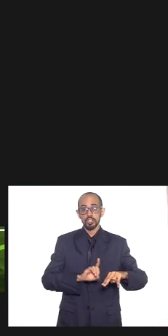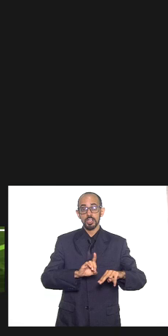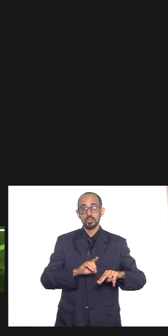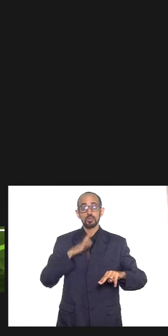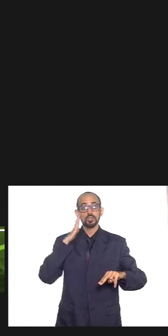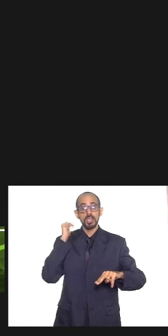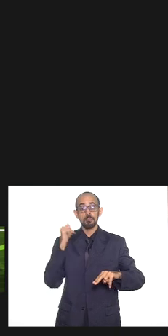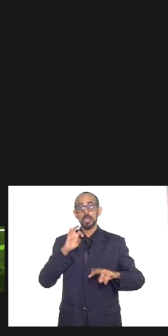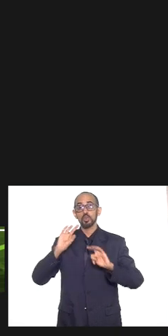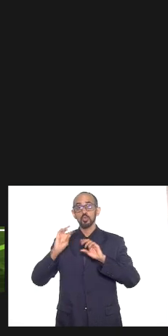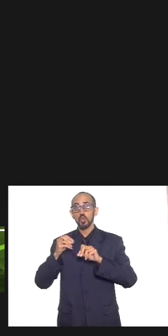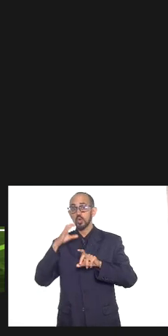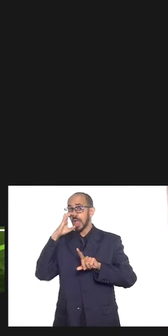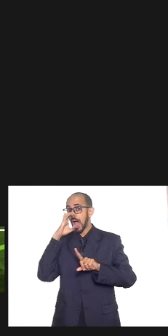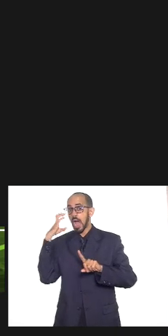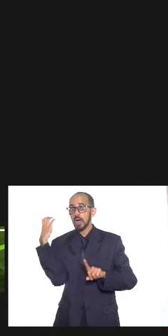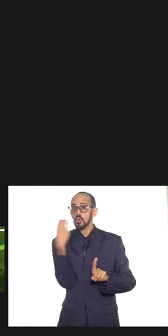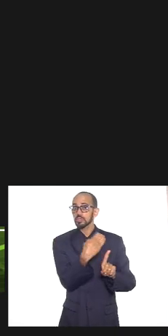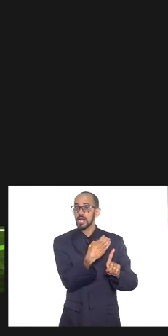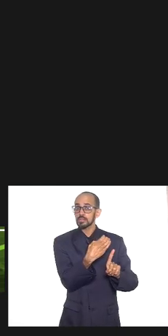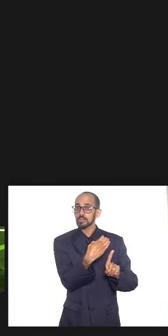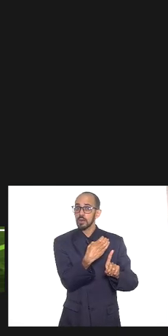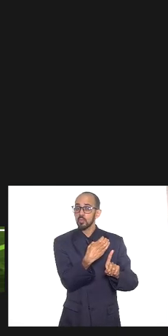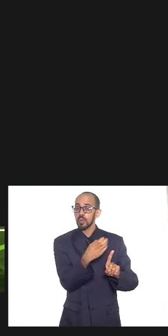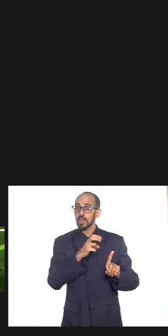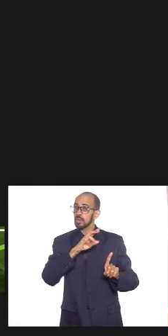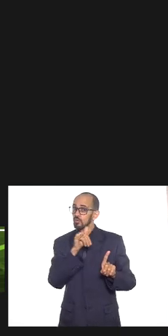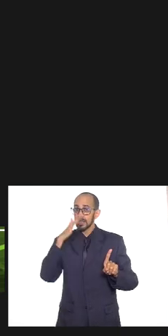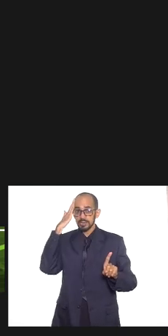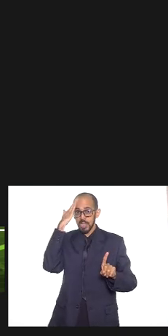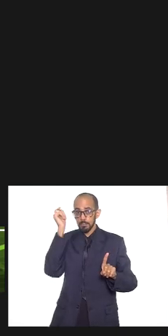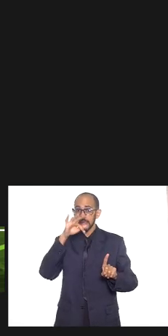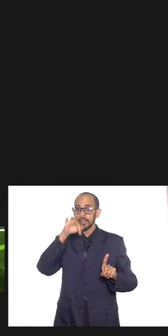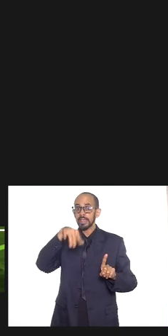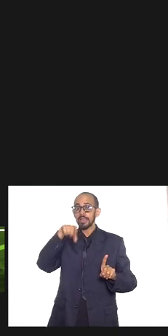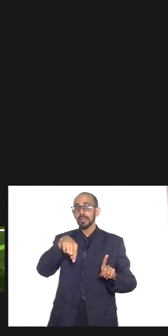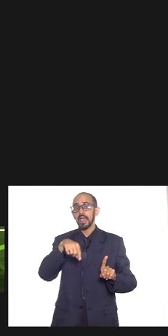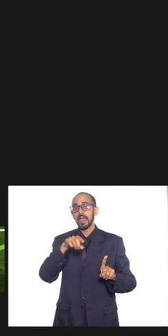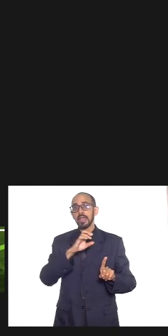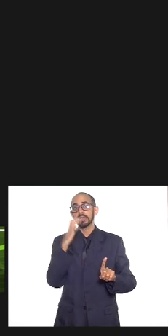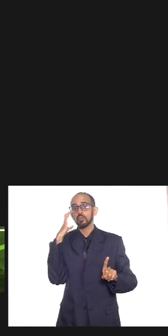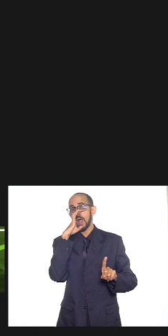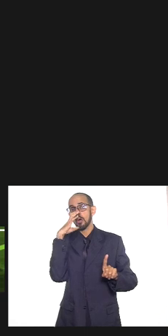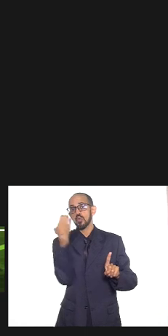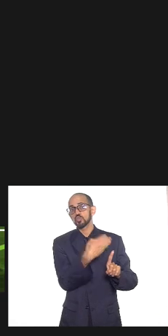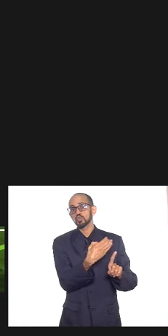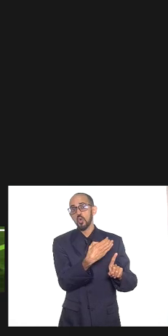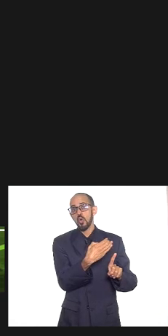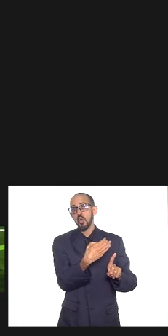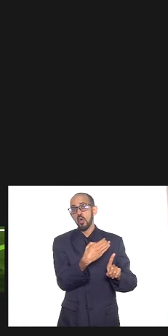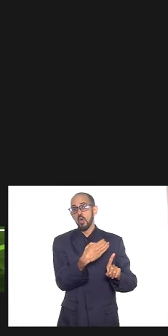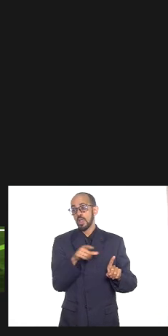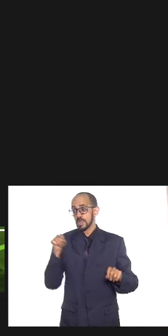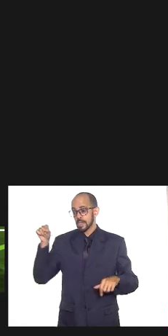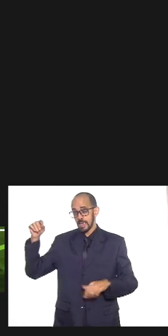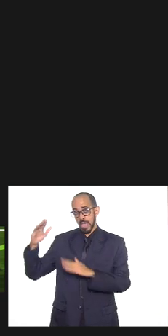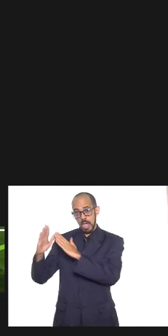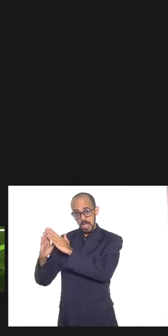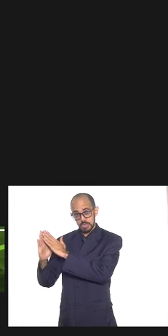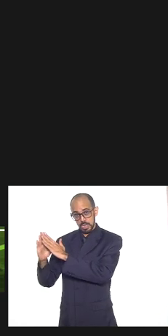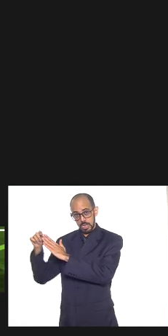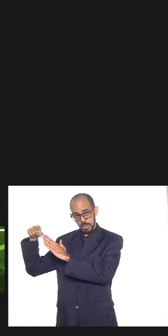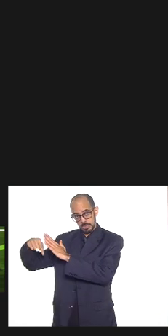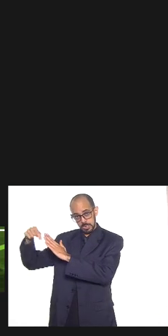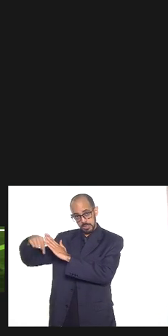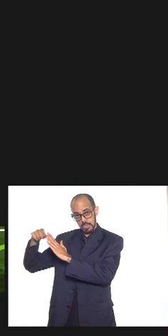que que tem consta do processo dele o que é de provas contra ele ele vai saber quem é a pessoa que o denunciou que o acusou e essa pessoa e que tipo